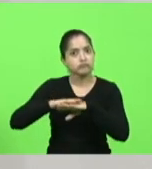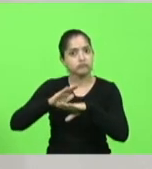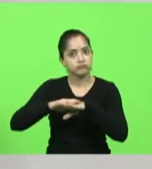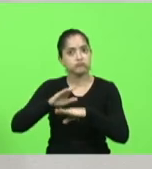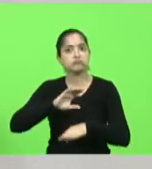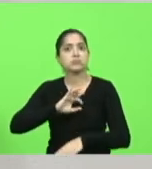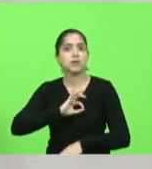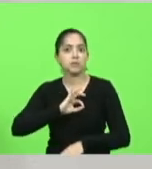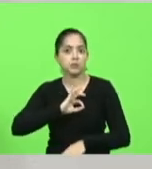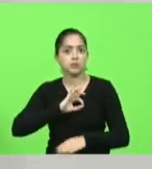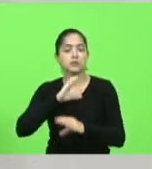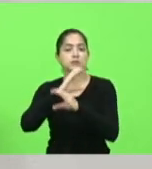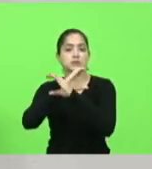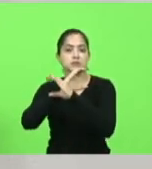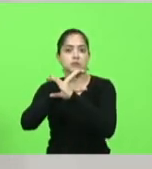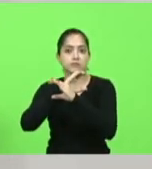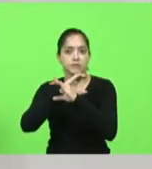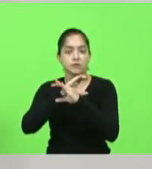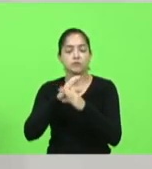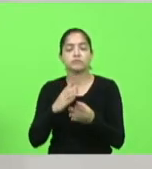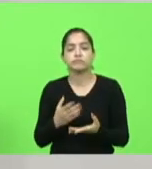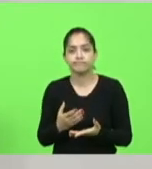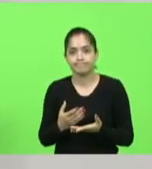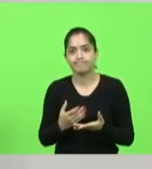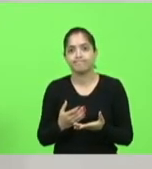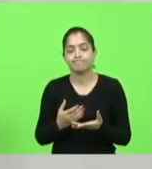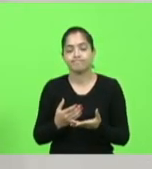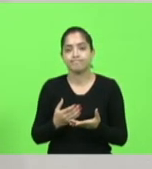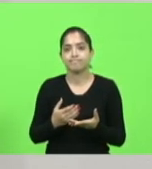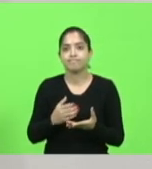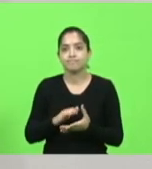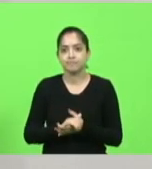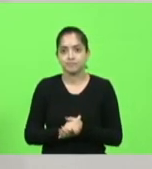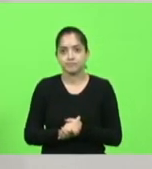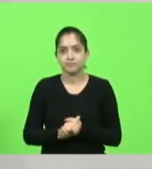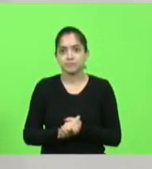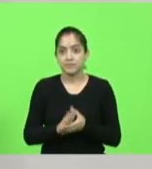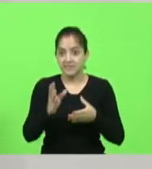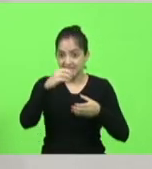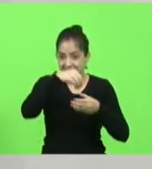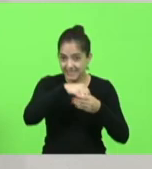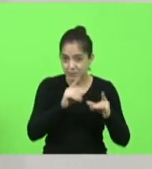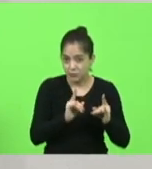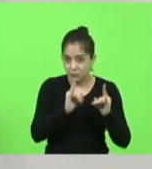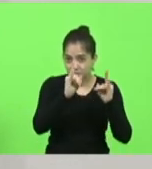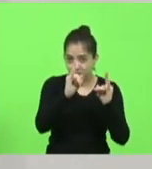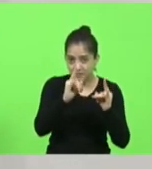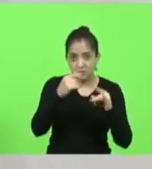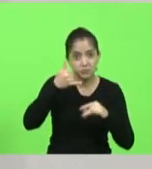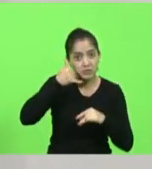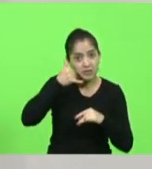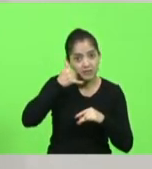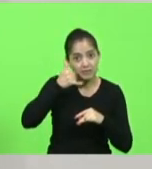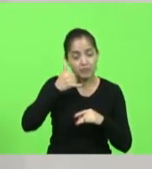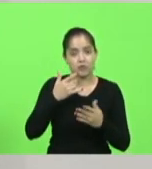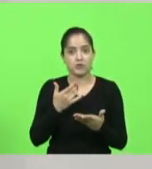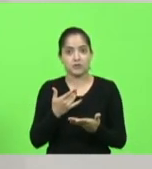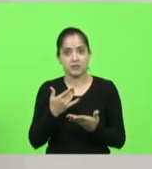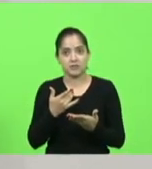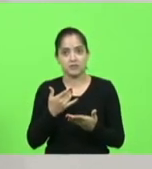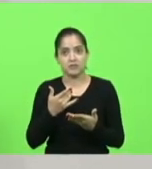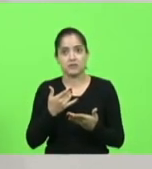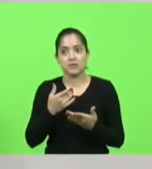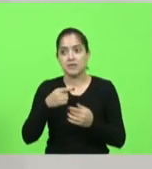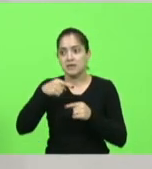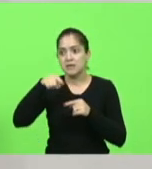identificação de quem estava comandando de dentro dos presídios, transferindo